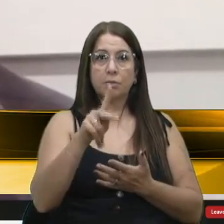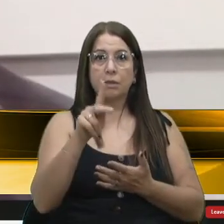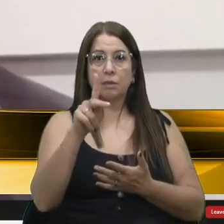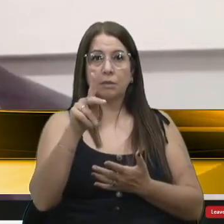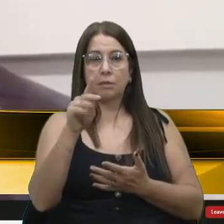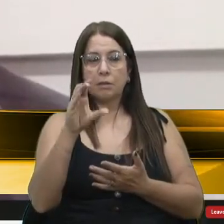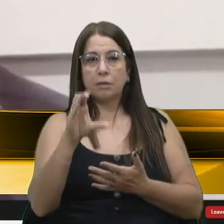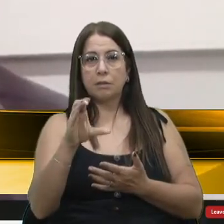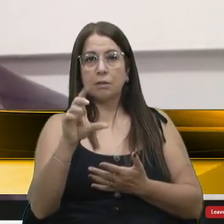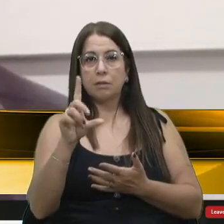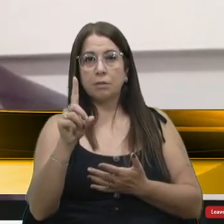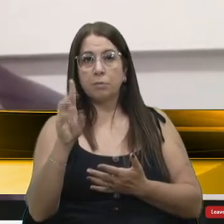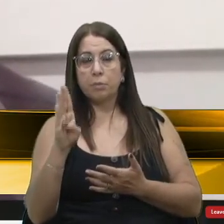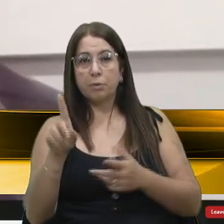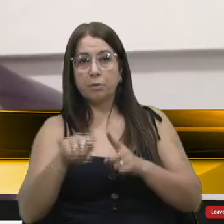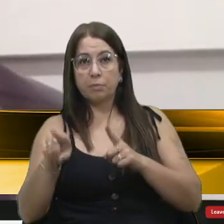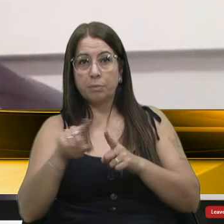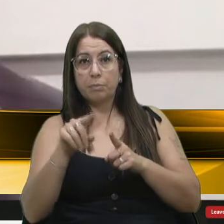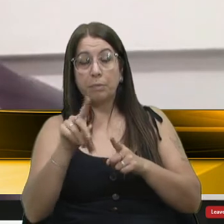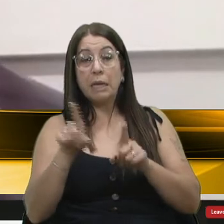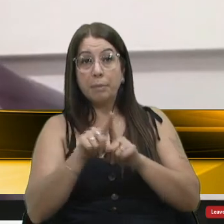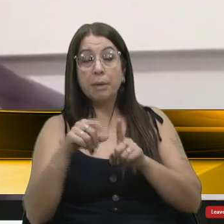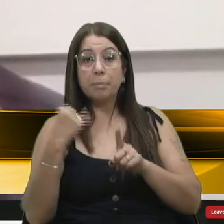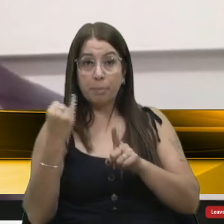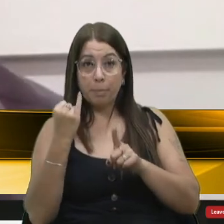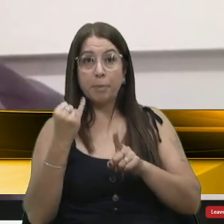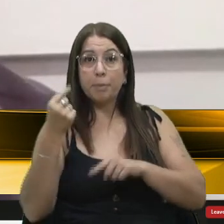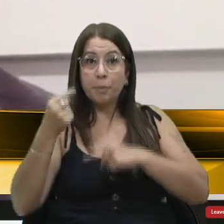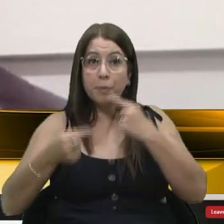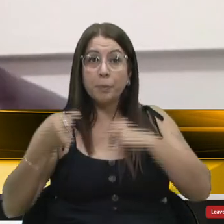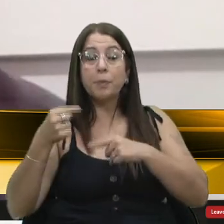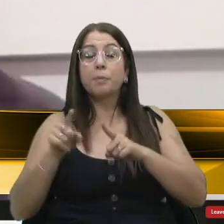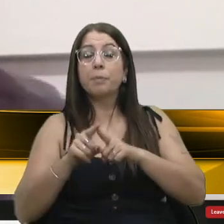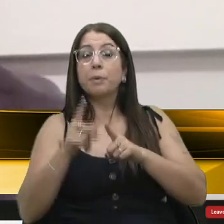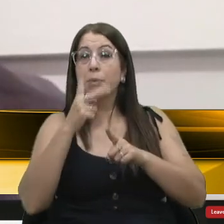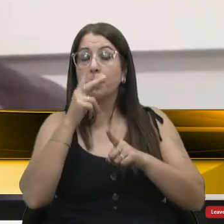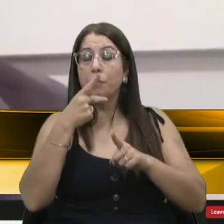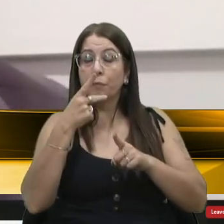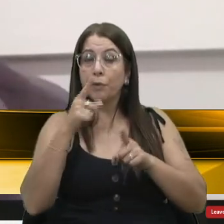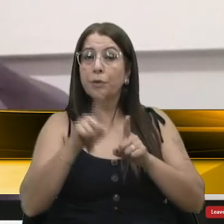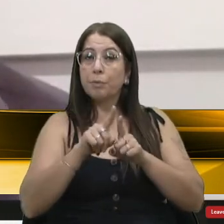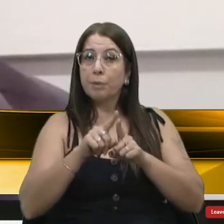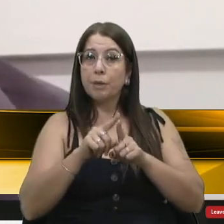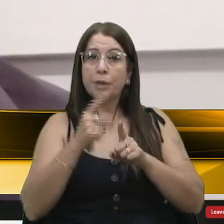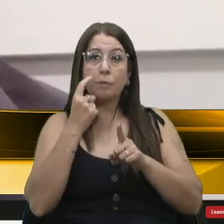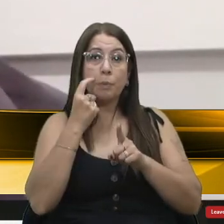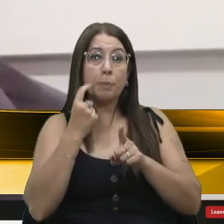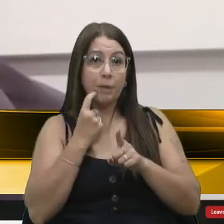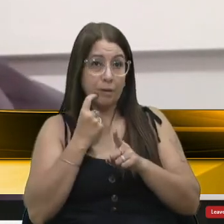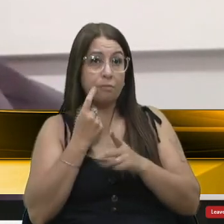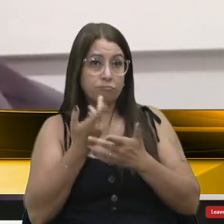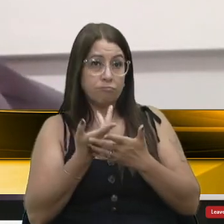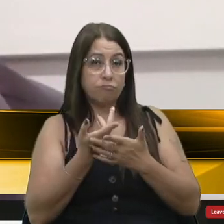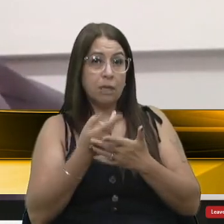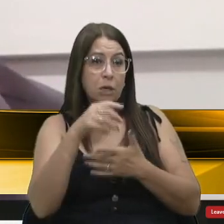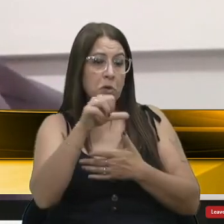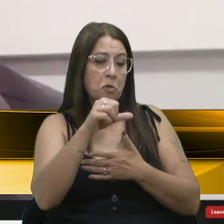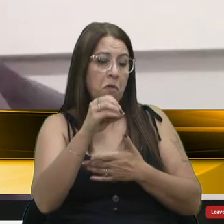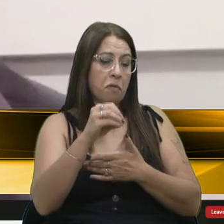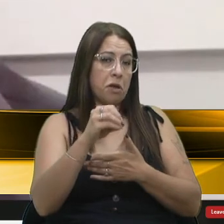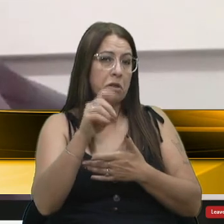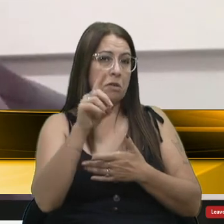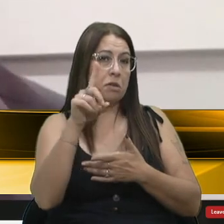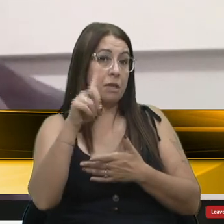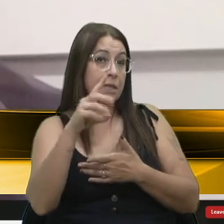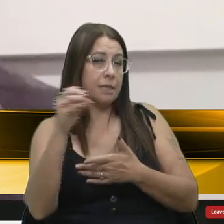eu quero poder reabilizar também, porque foi importante esse debate, e como disse o vereador Petrini, daqui 90, 100